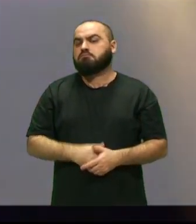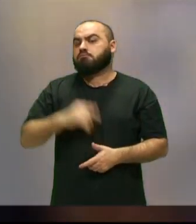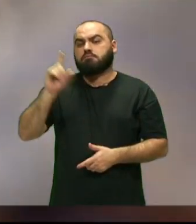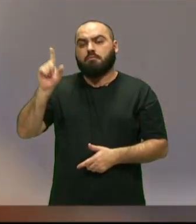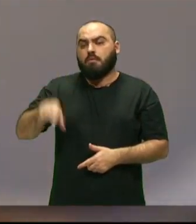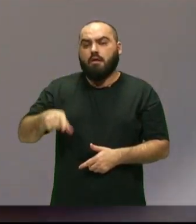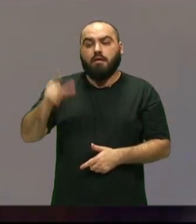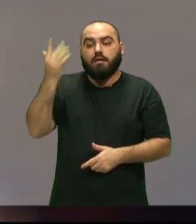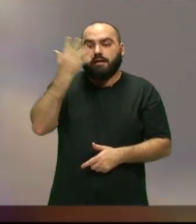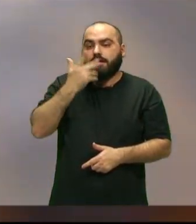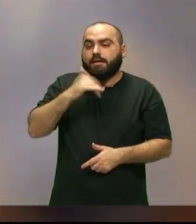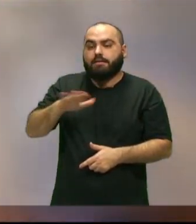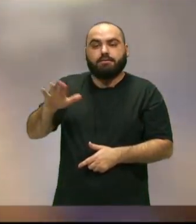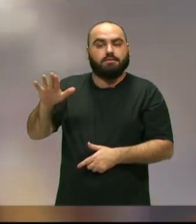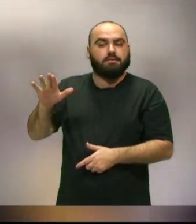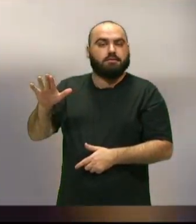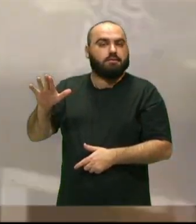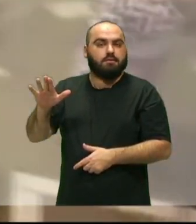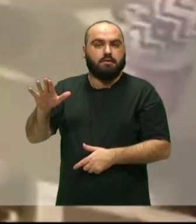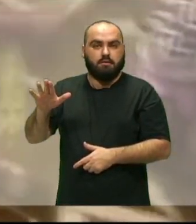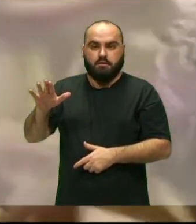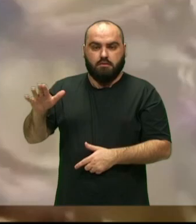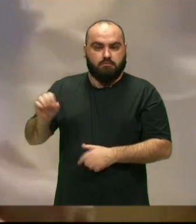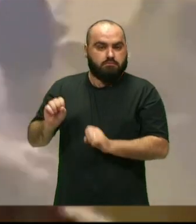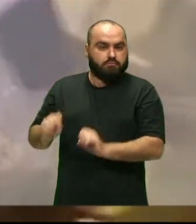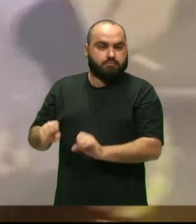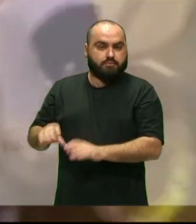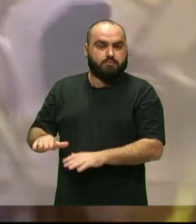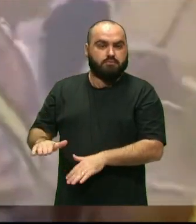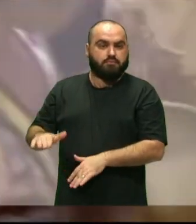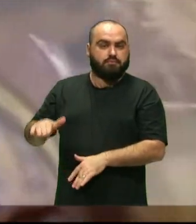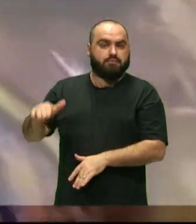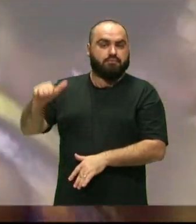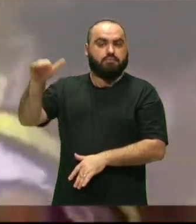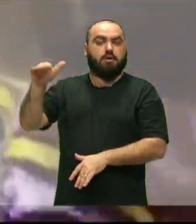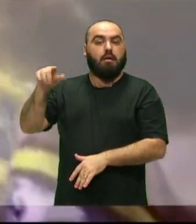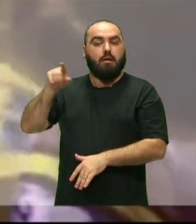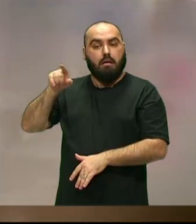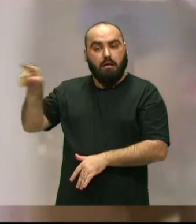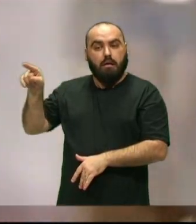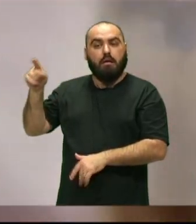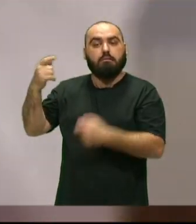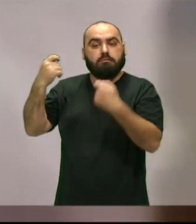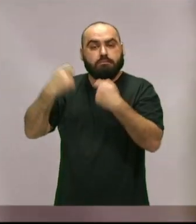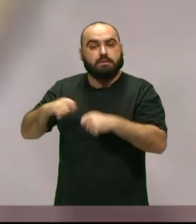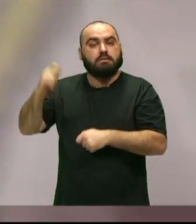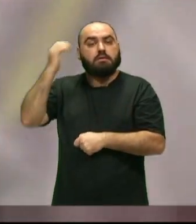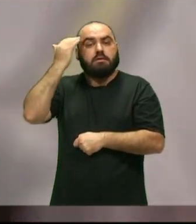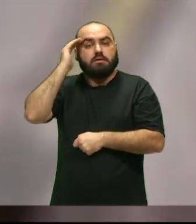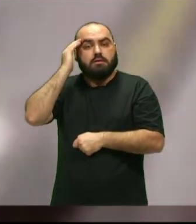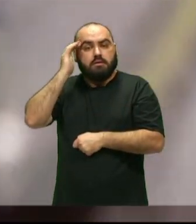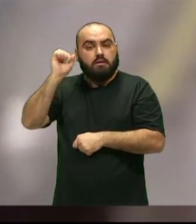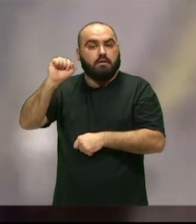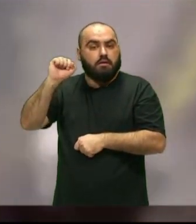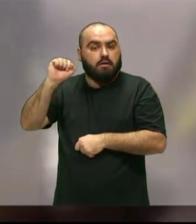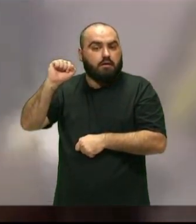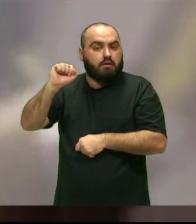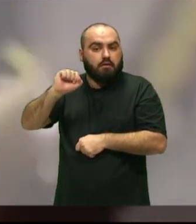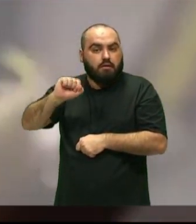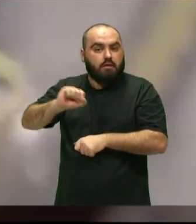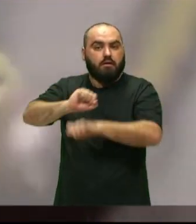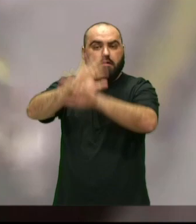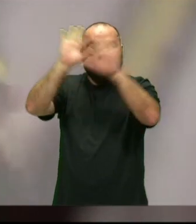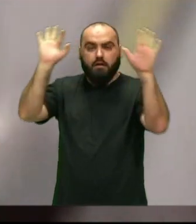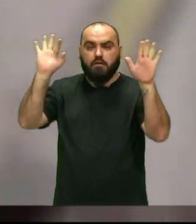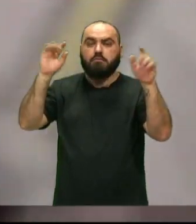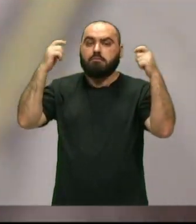crianças São nossas continuidades Entender também Que É necessário A gente Manter As